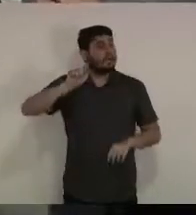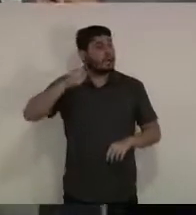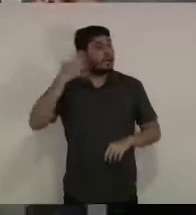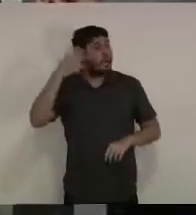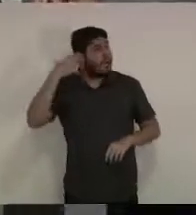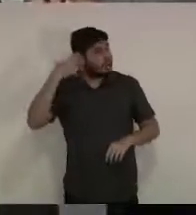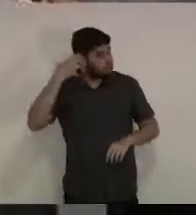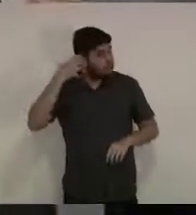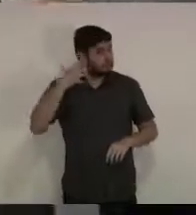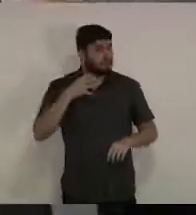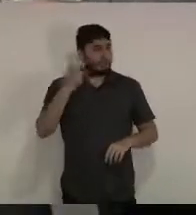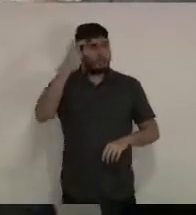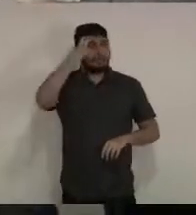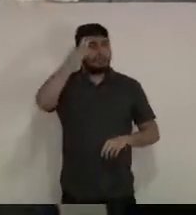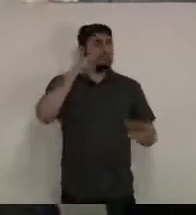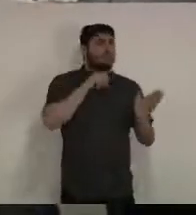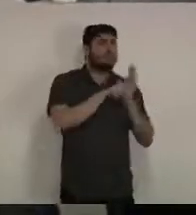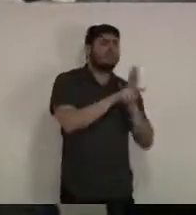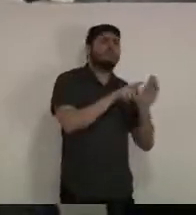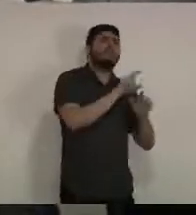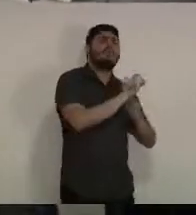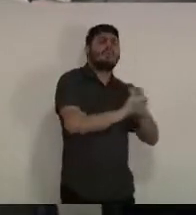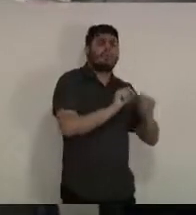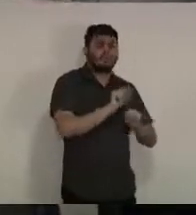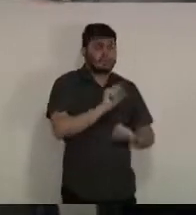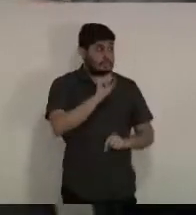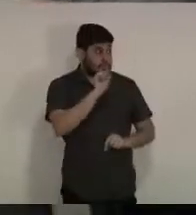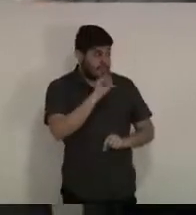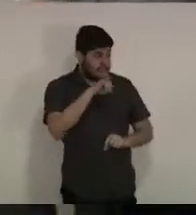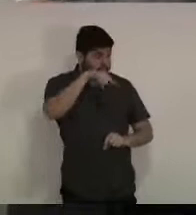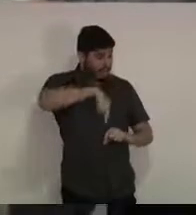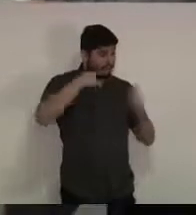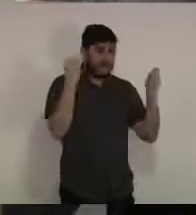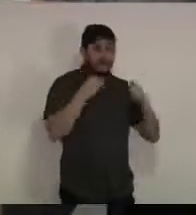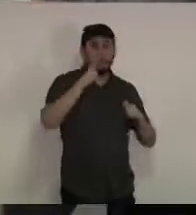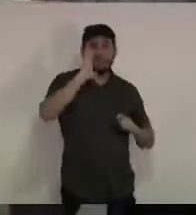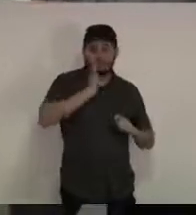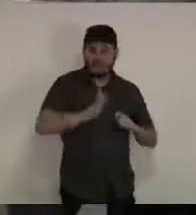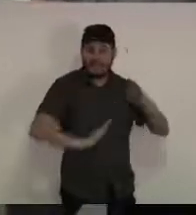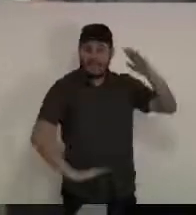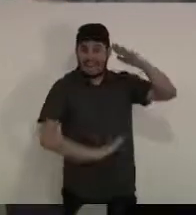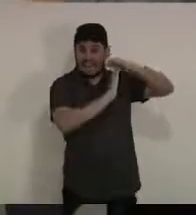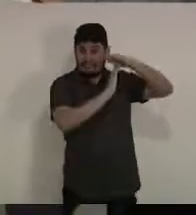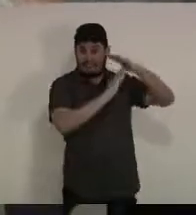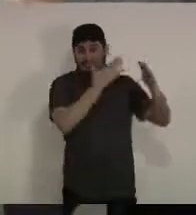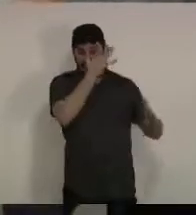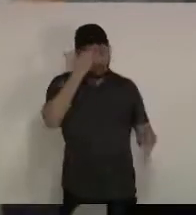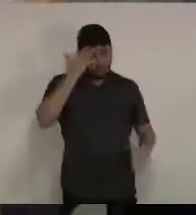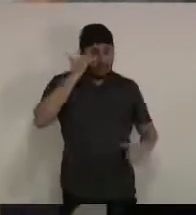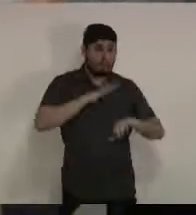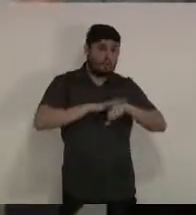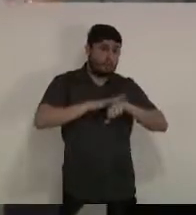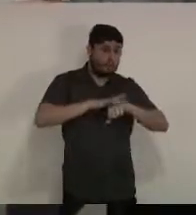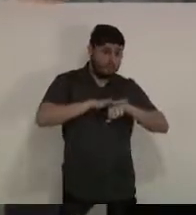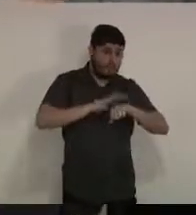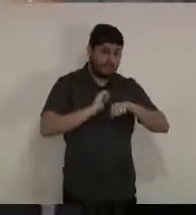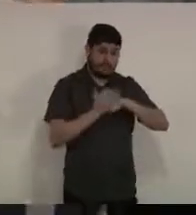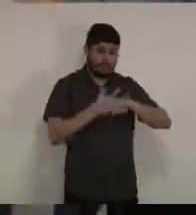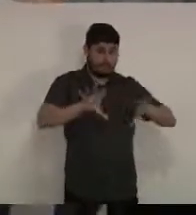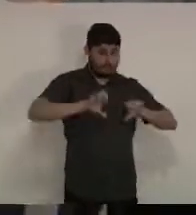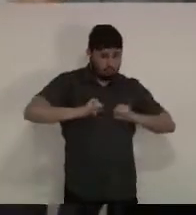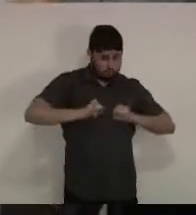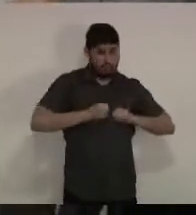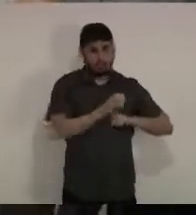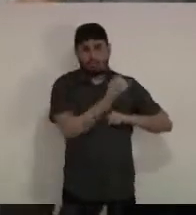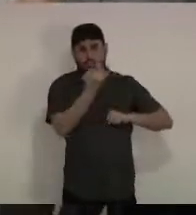chegou ao pico da doença e se tem uma previsão Breno é importante ressaltar a população e a